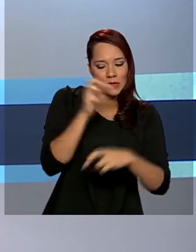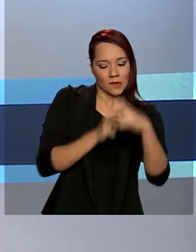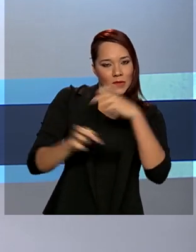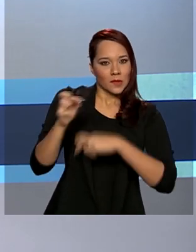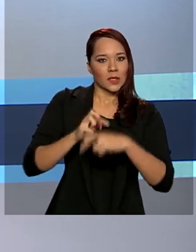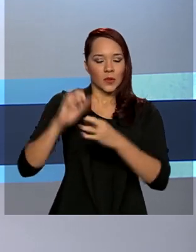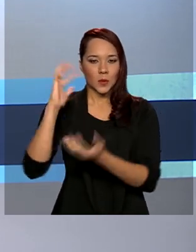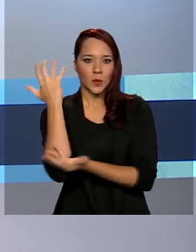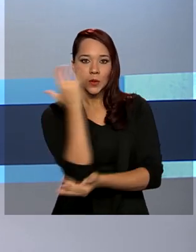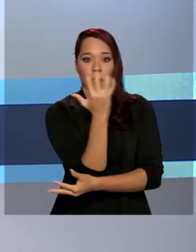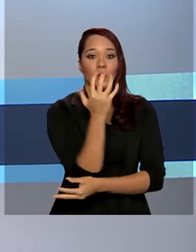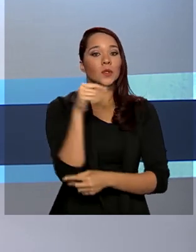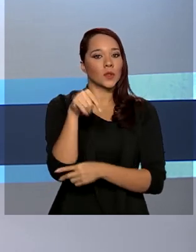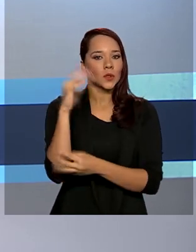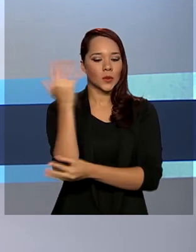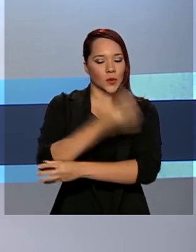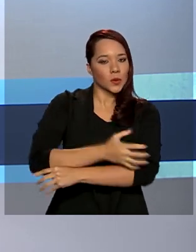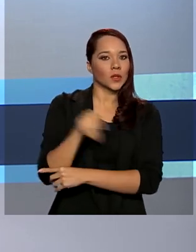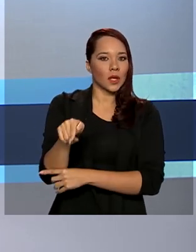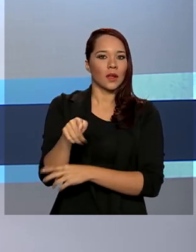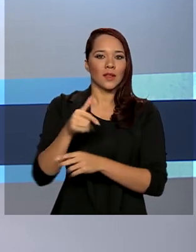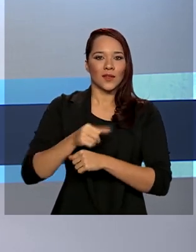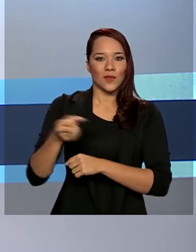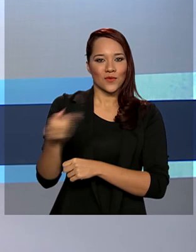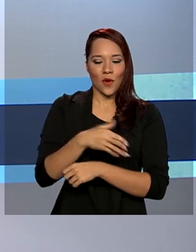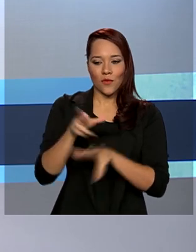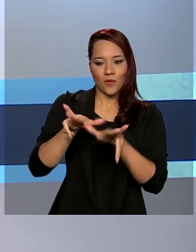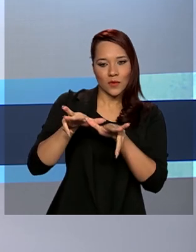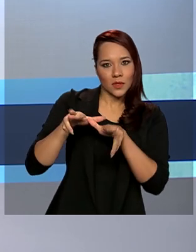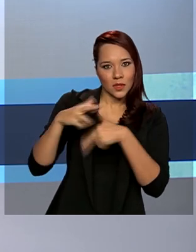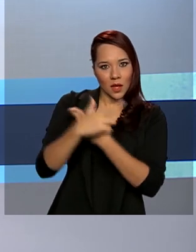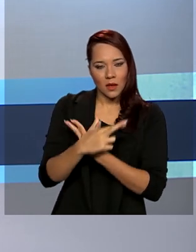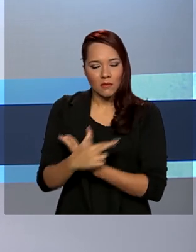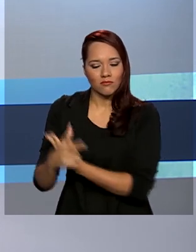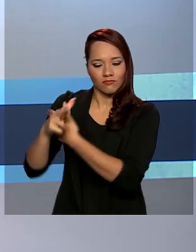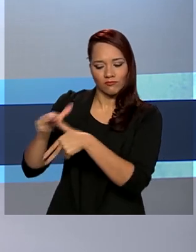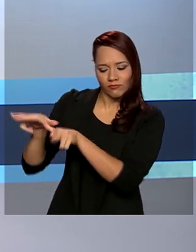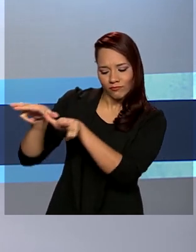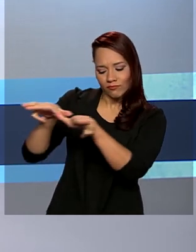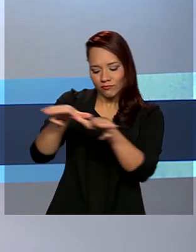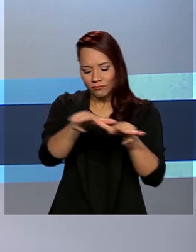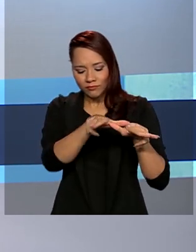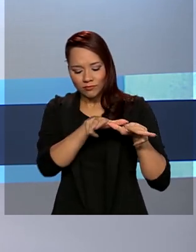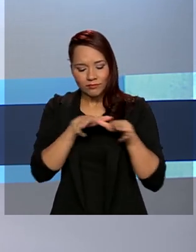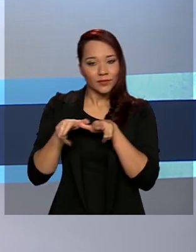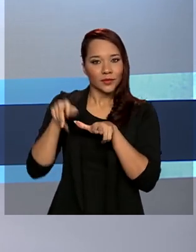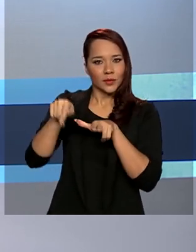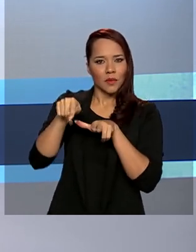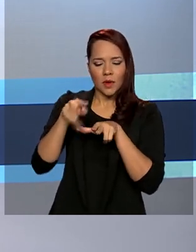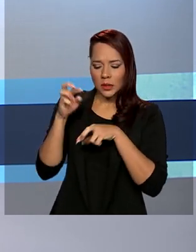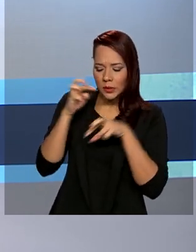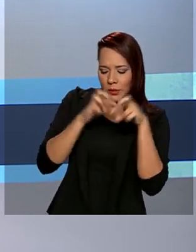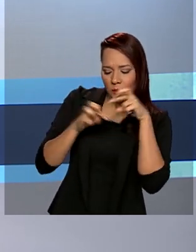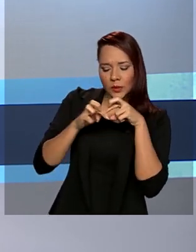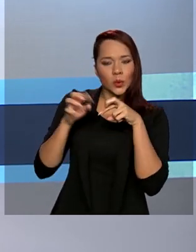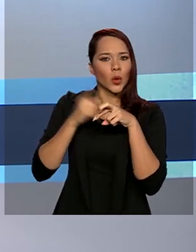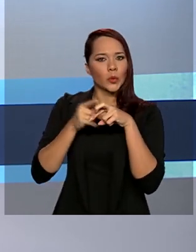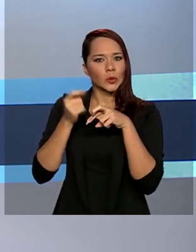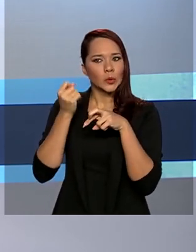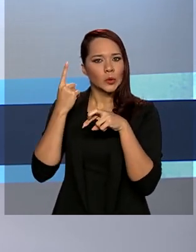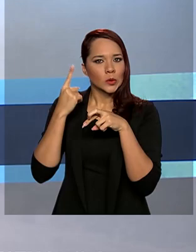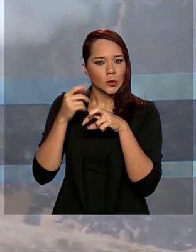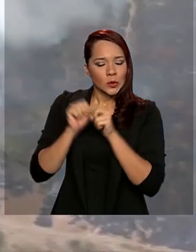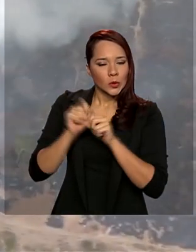do desmatamento. Um novo satélite está sendo preparado e novos sistemas de radar vão melhorar os alertas na região da